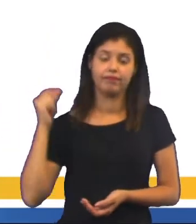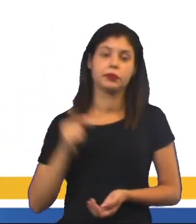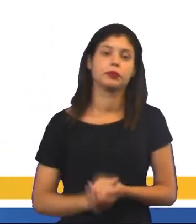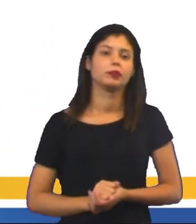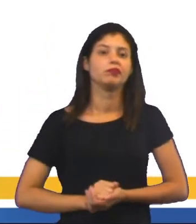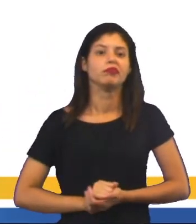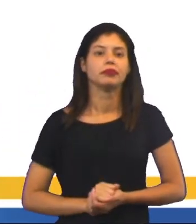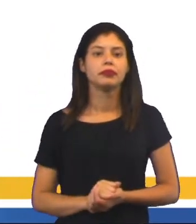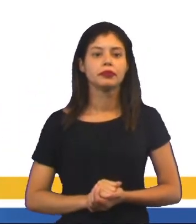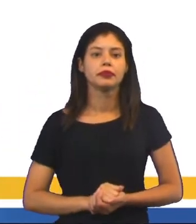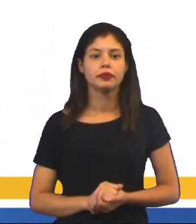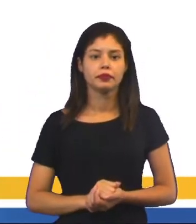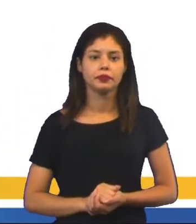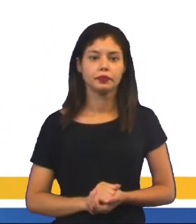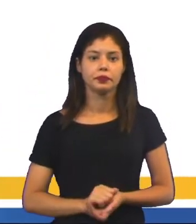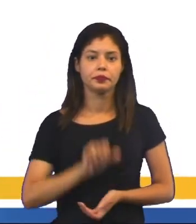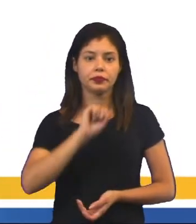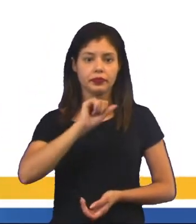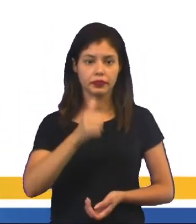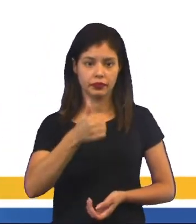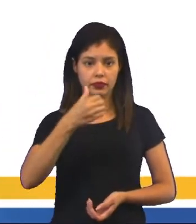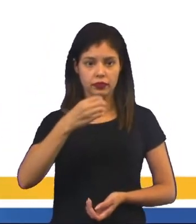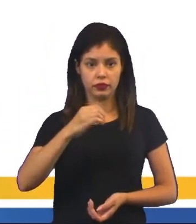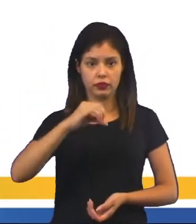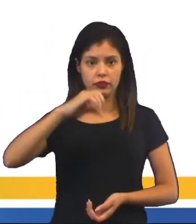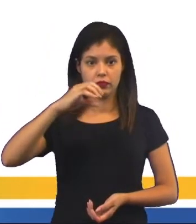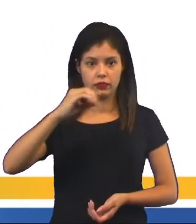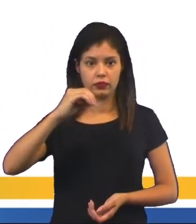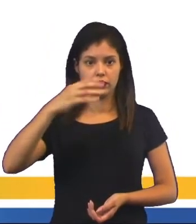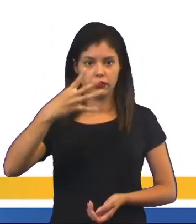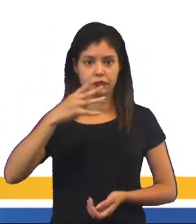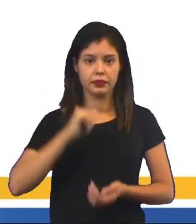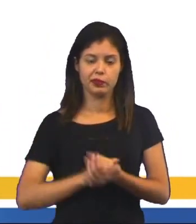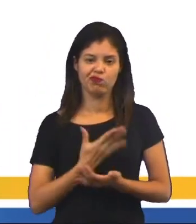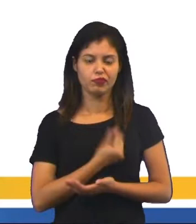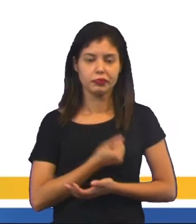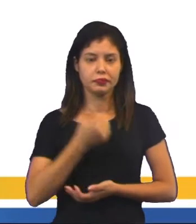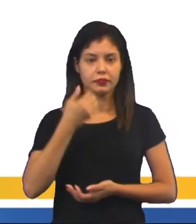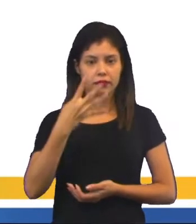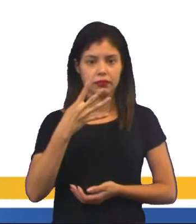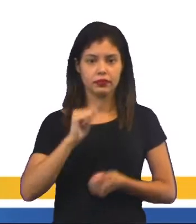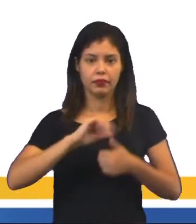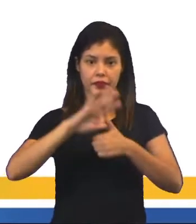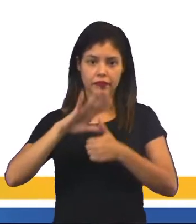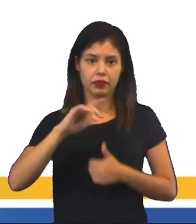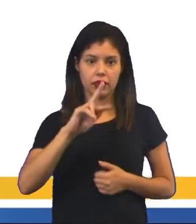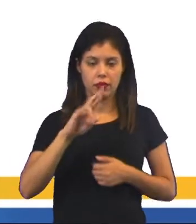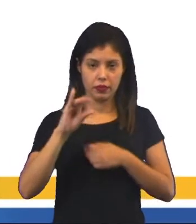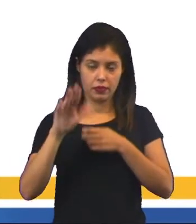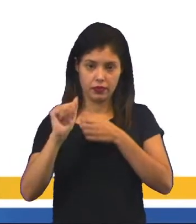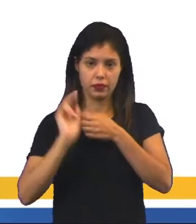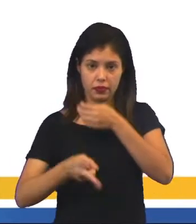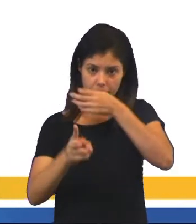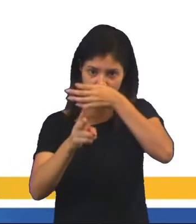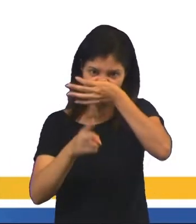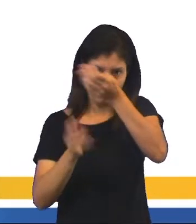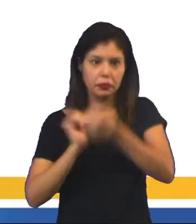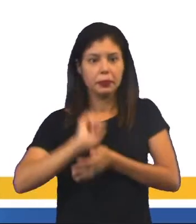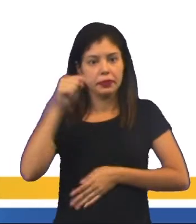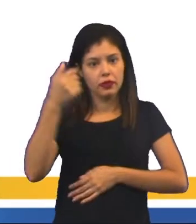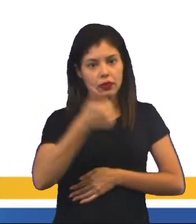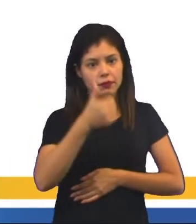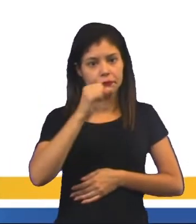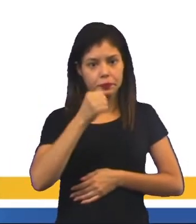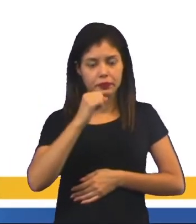Estudevante, 1904, o número 4 da produção americano, que continua funcionando